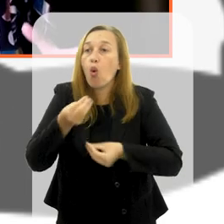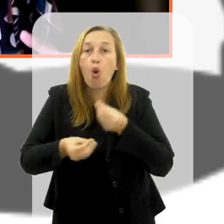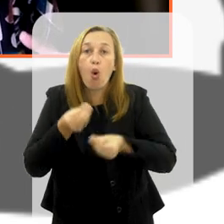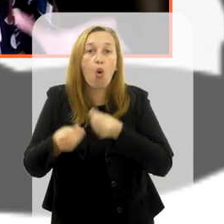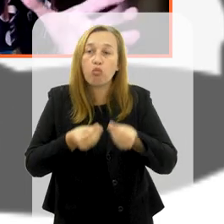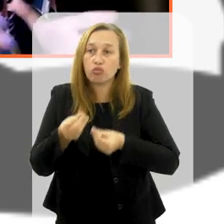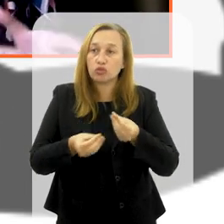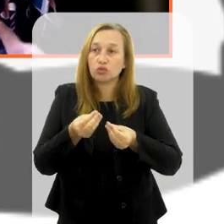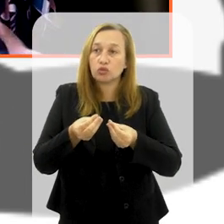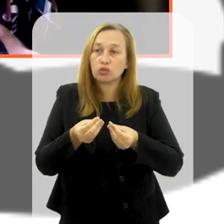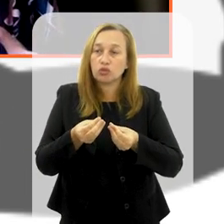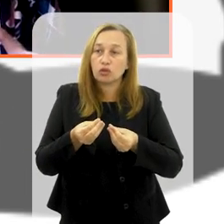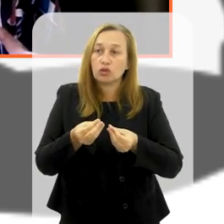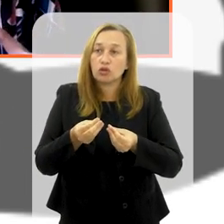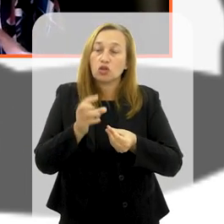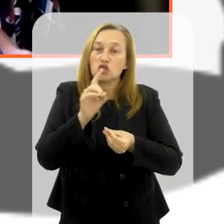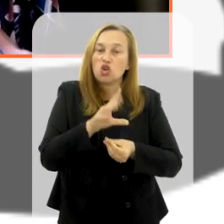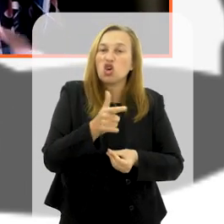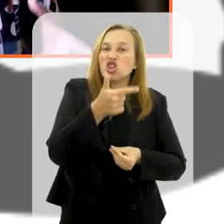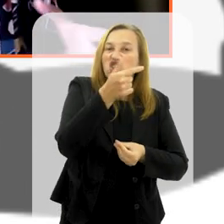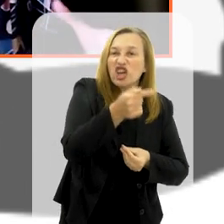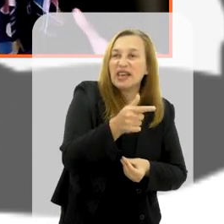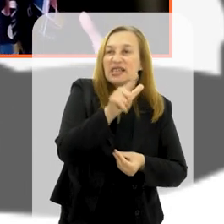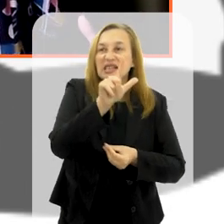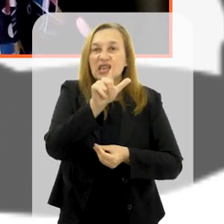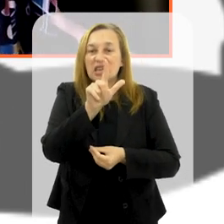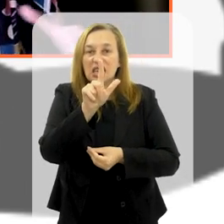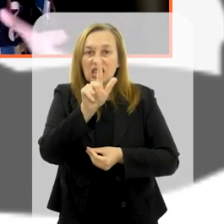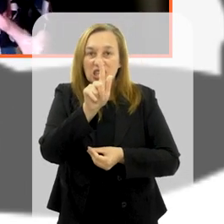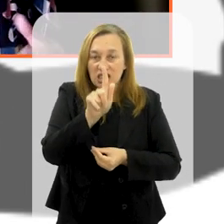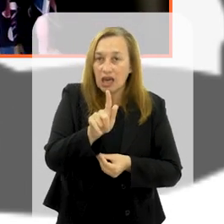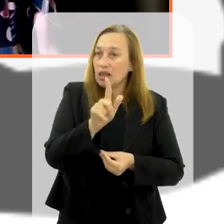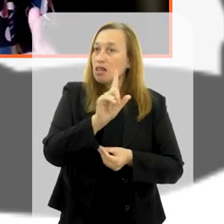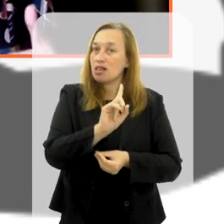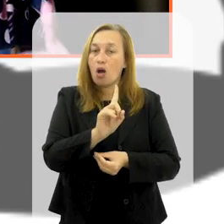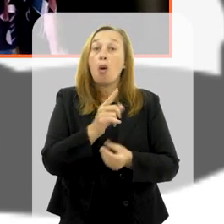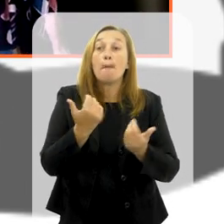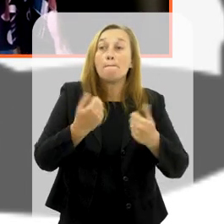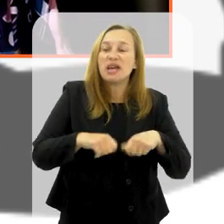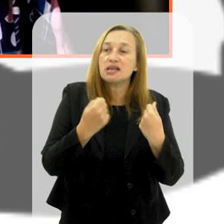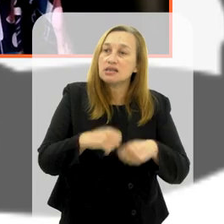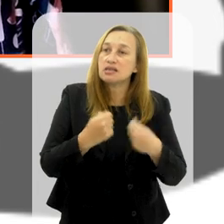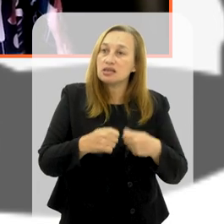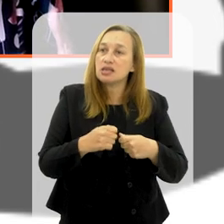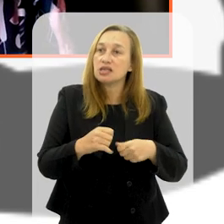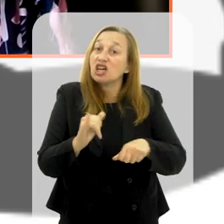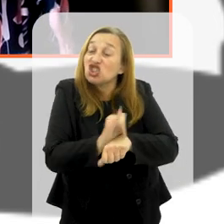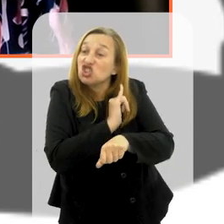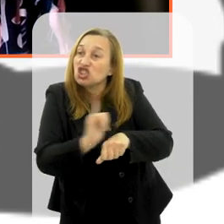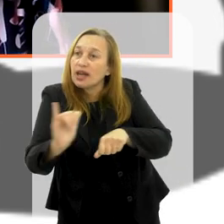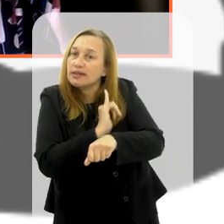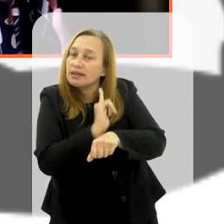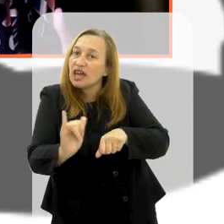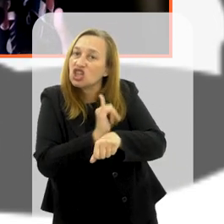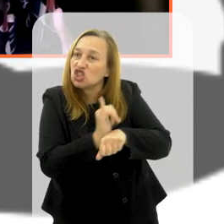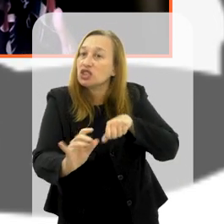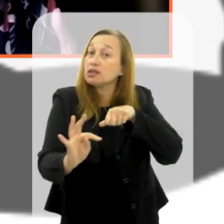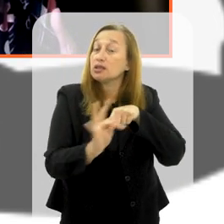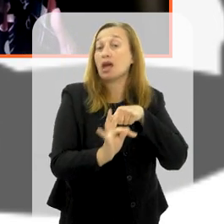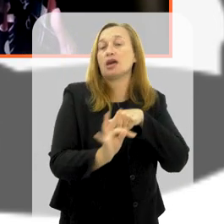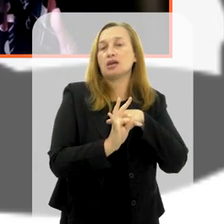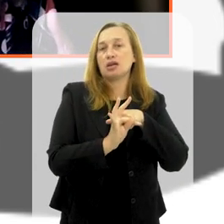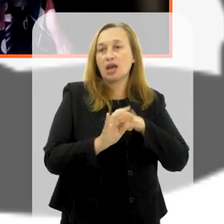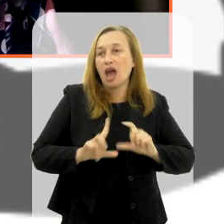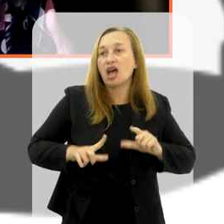aqui, primeiro, não pode ser só o G7, e segundo, a gente vai precisar não só lidar com os aspectos técnicos, que